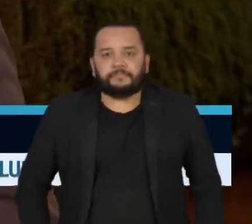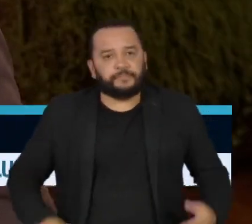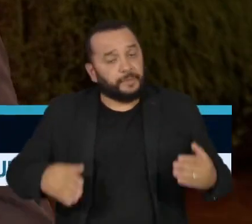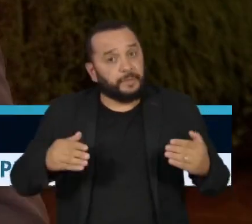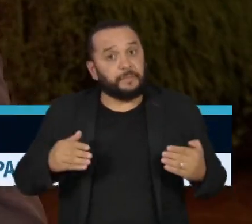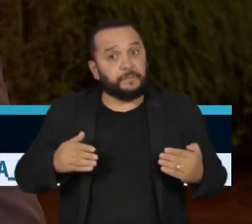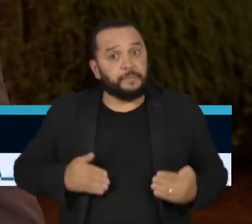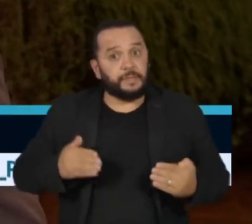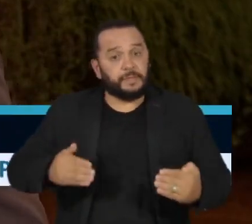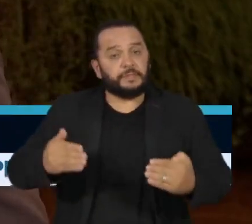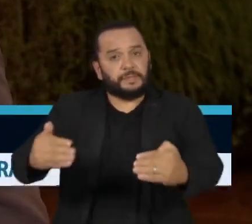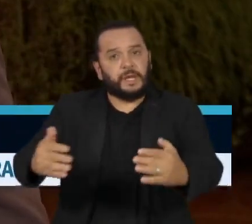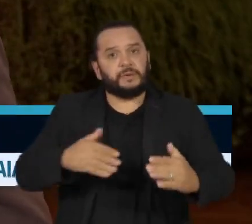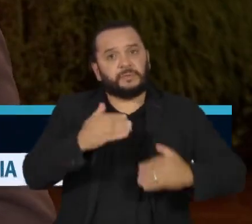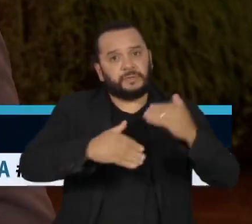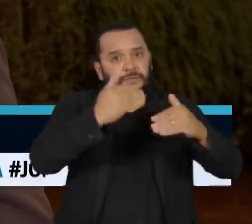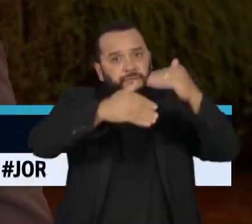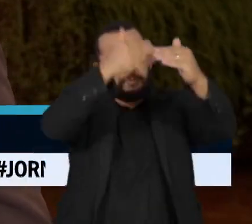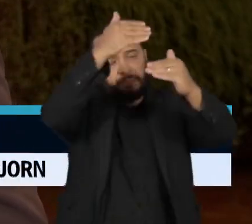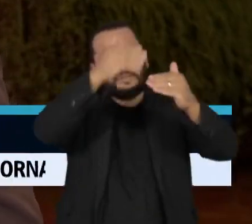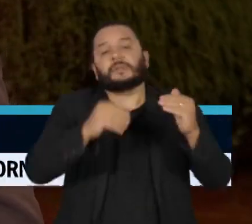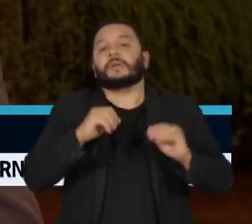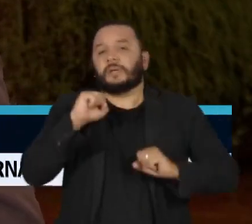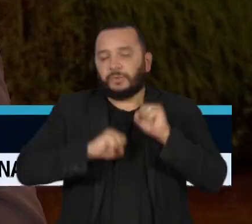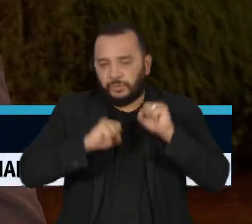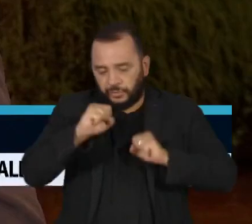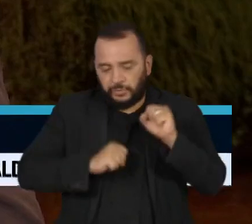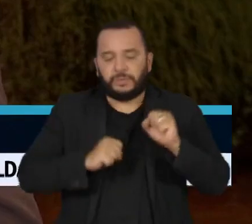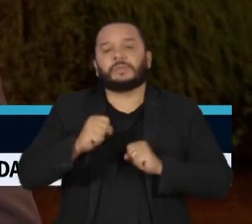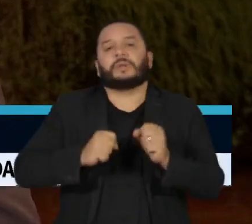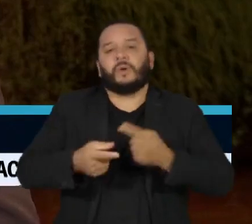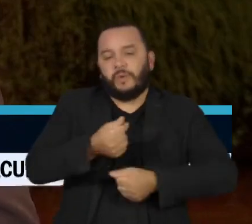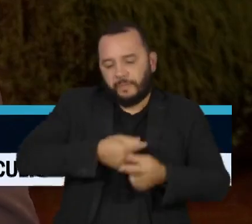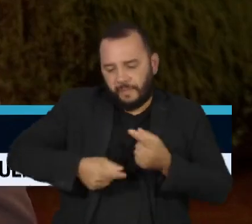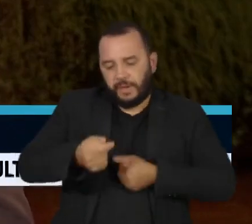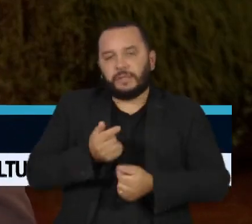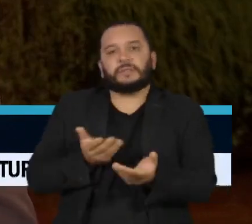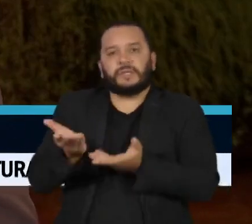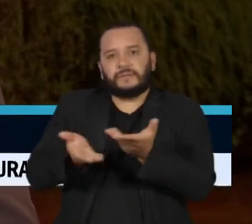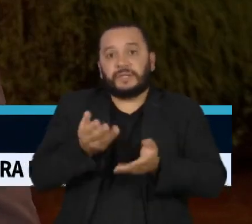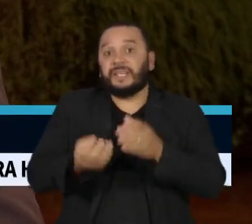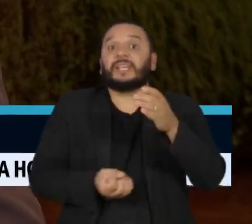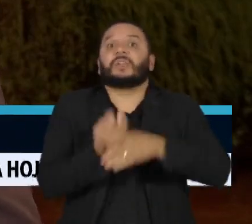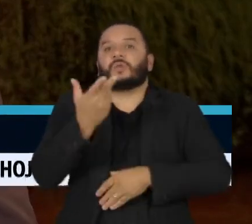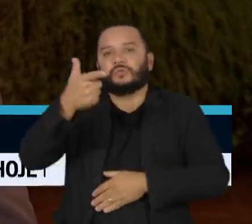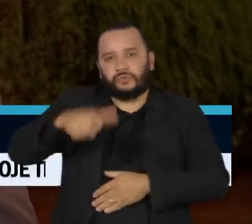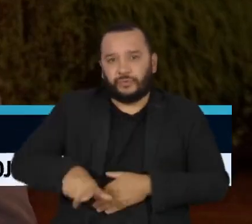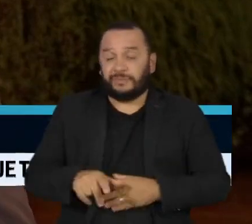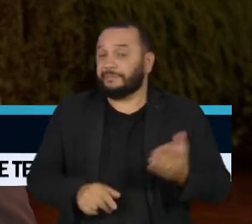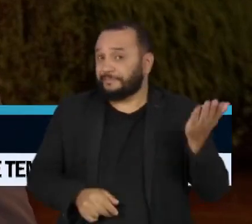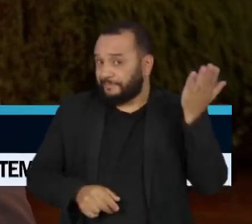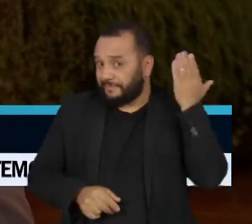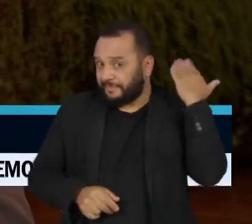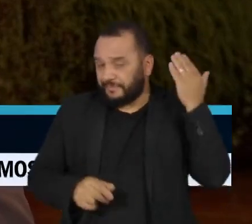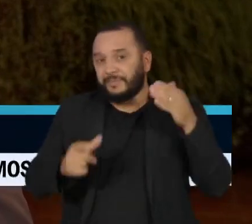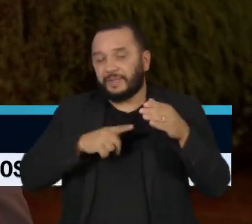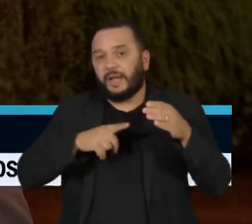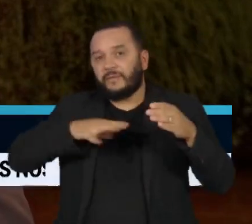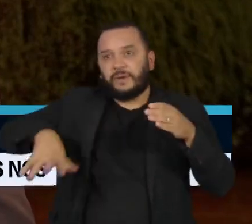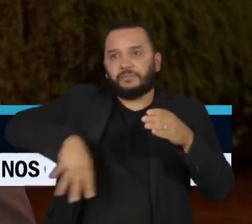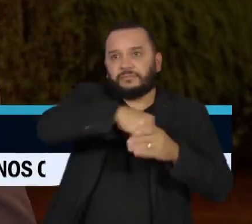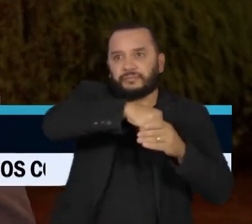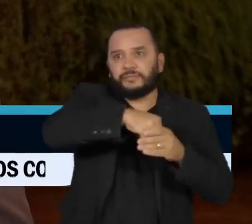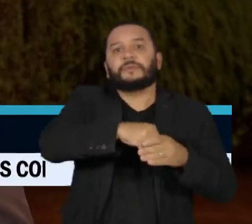Desenvolvimento, Indústria, Comércio e Serviços foi recriado pelo novo governo. Antes, a estrutura da pasta estava no antigo